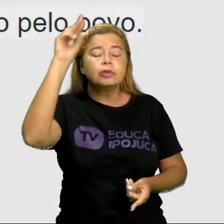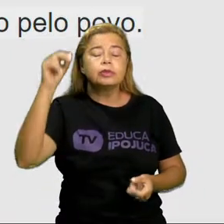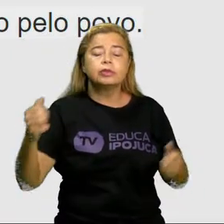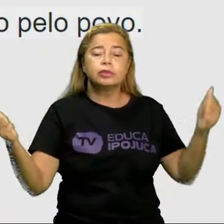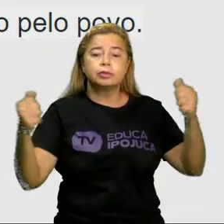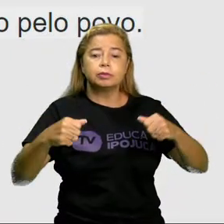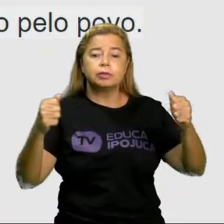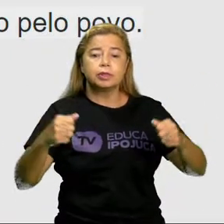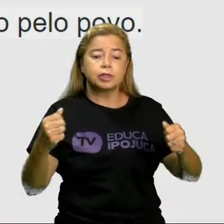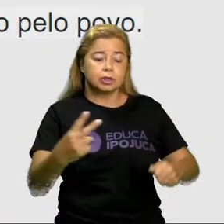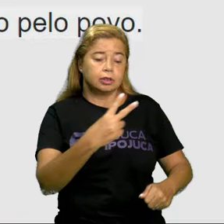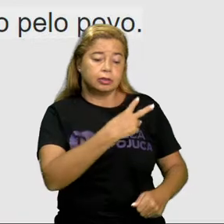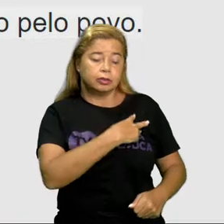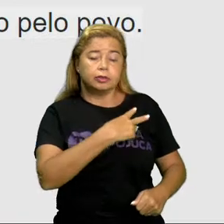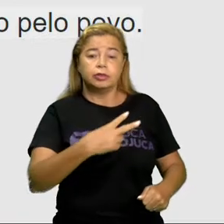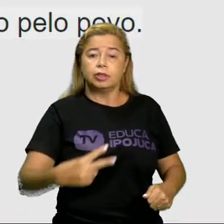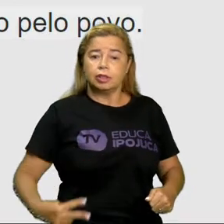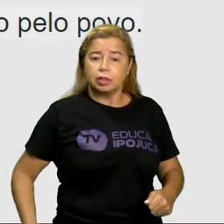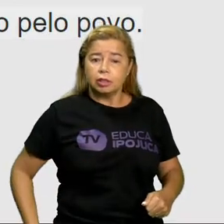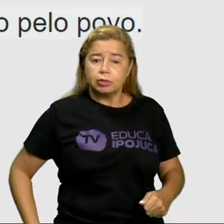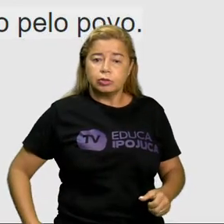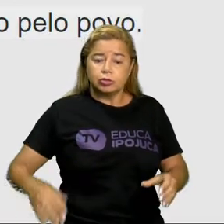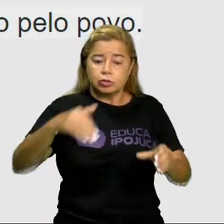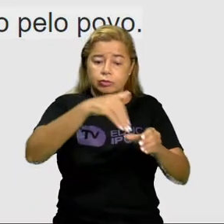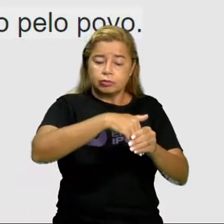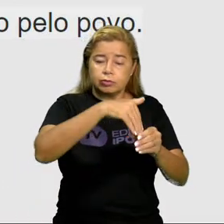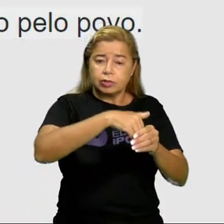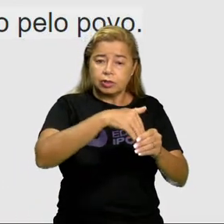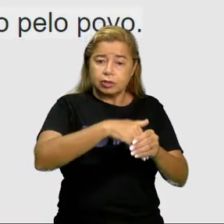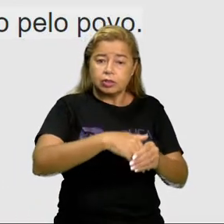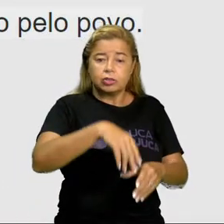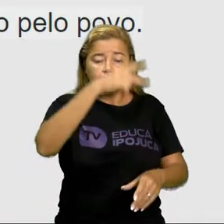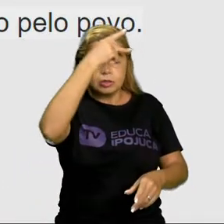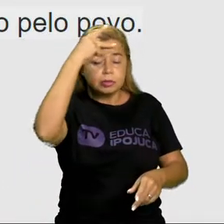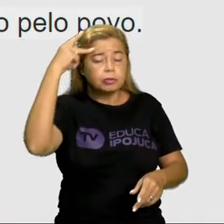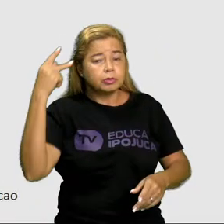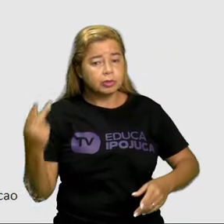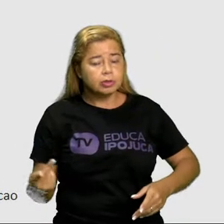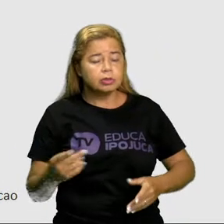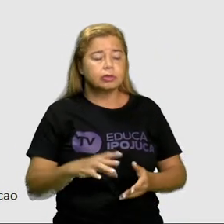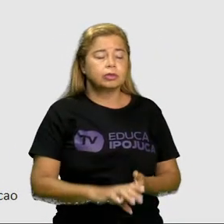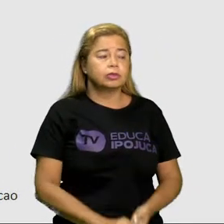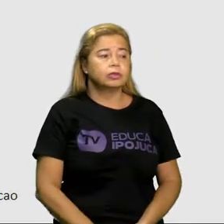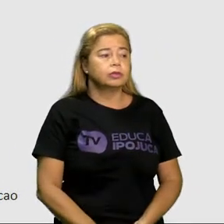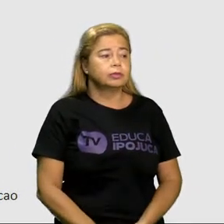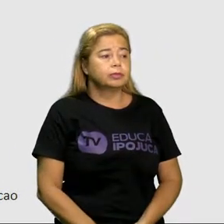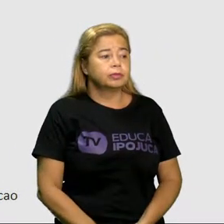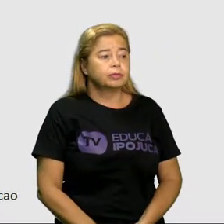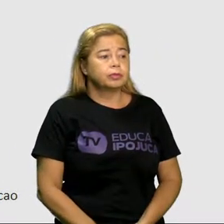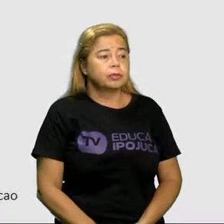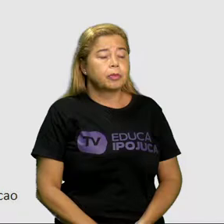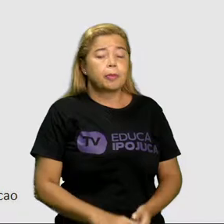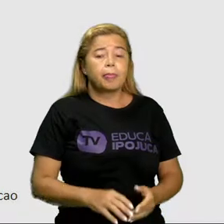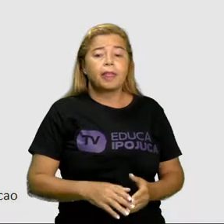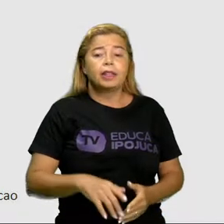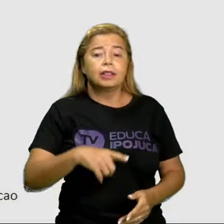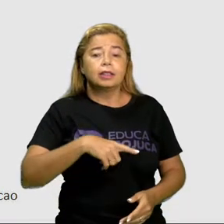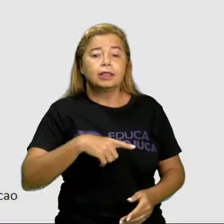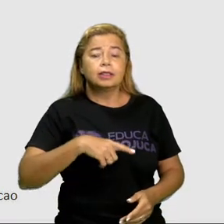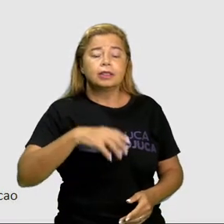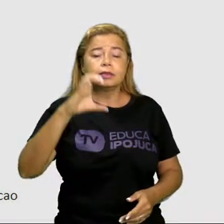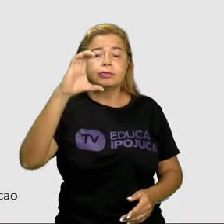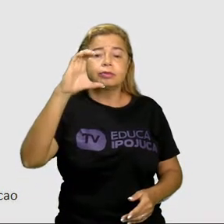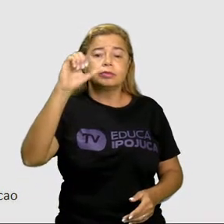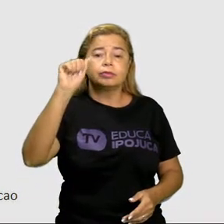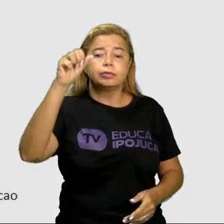vereadores, eles são eleitos pelo povo. Igual a prefeita, né? Ou prefeito. Aqui a gente tem a câmera dos